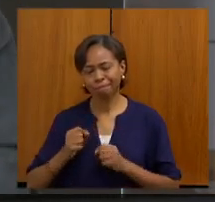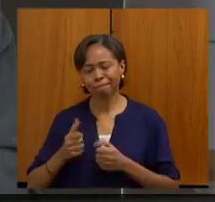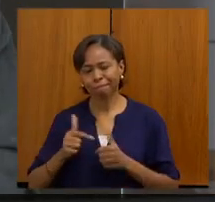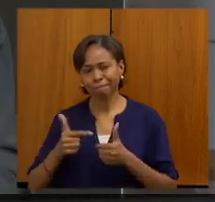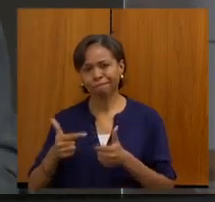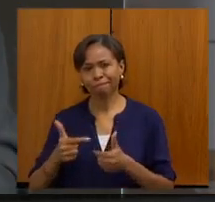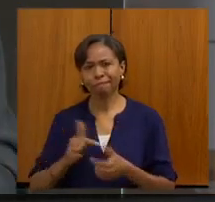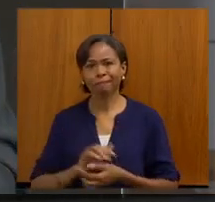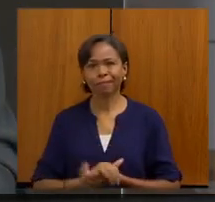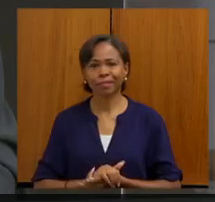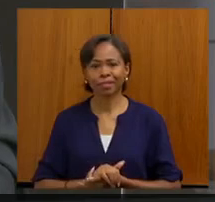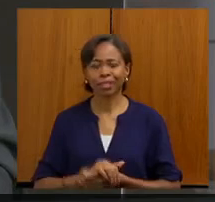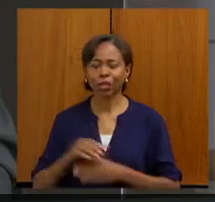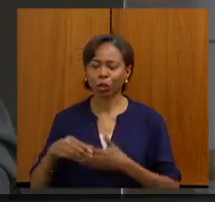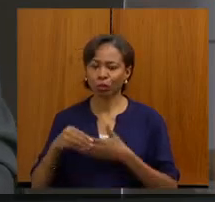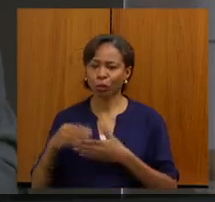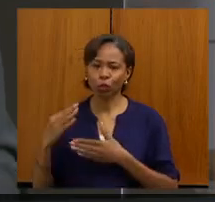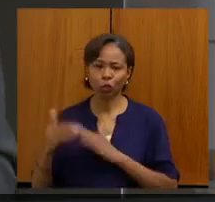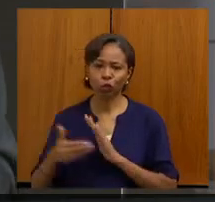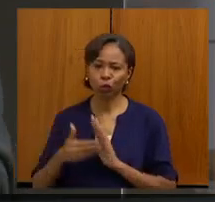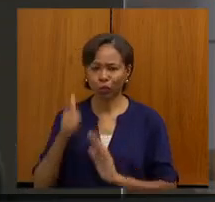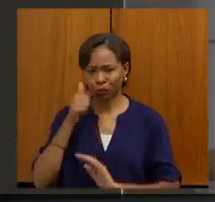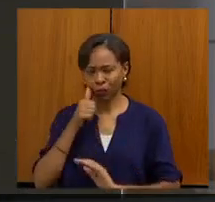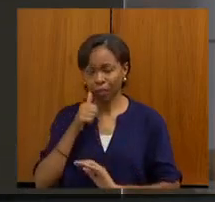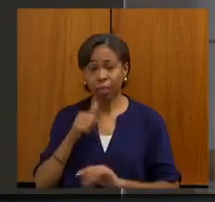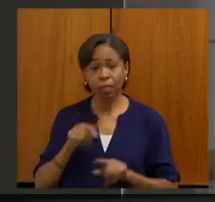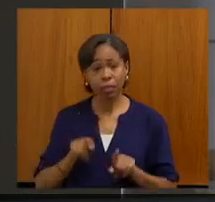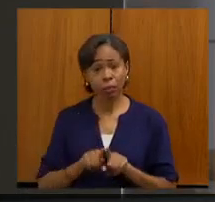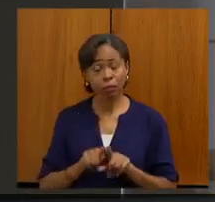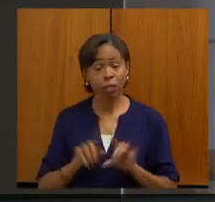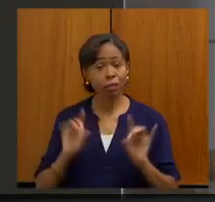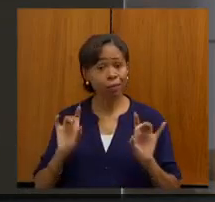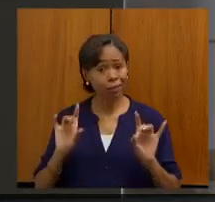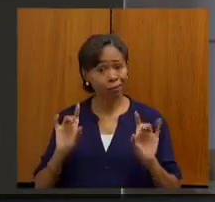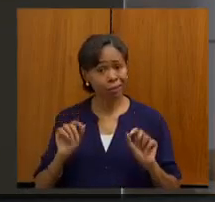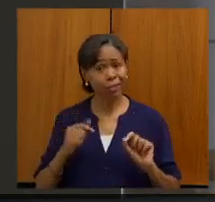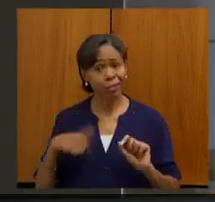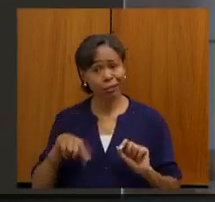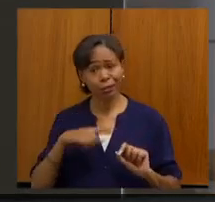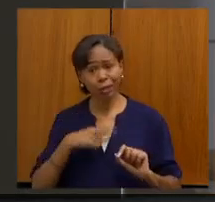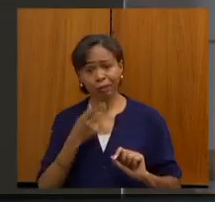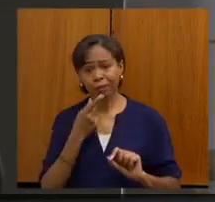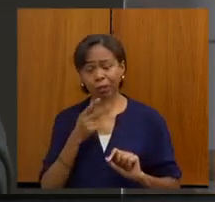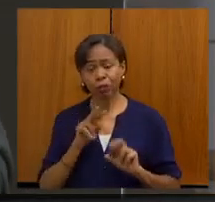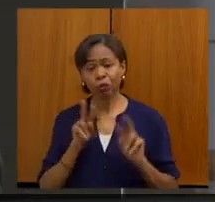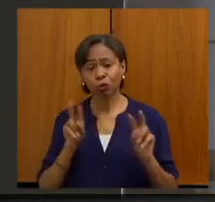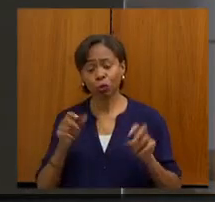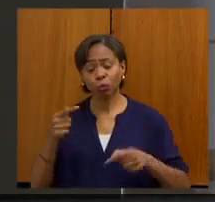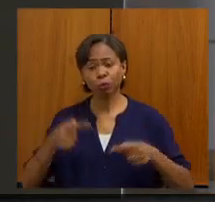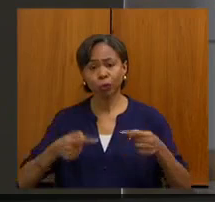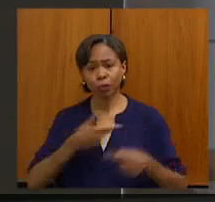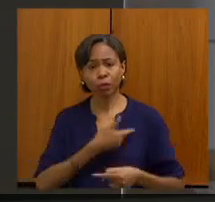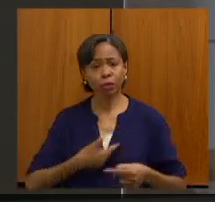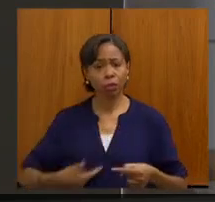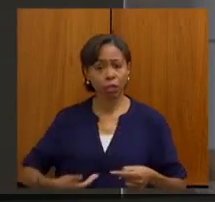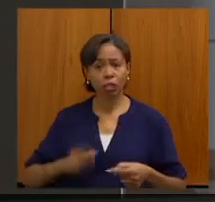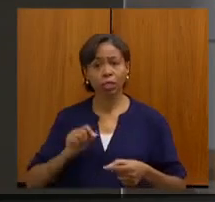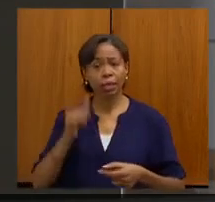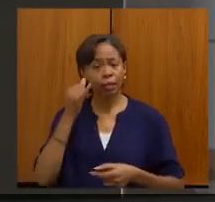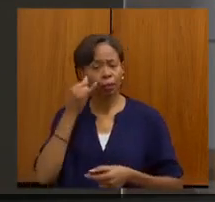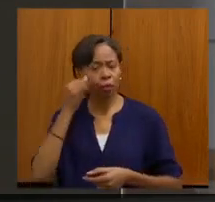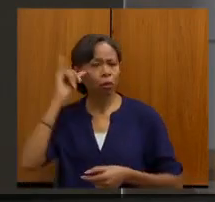cumprimentar todas as mulheres, especialmente quando estamos falando das políticas de Estado de prevenção diagnóstica,